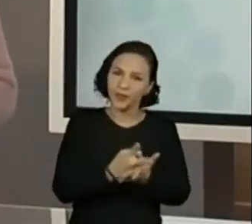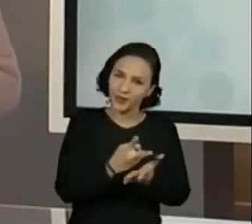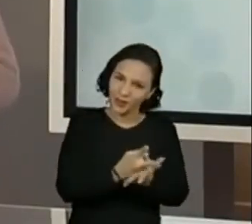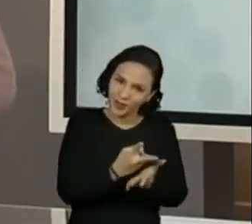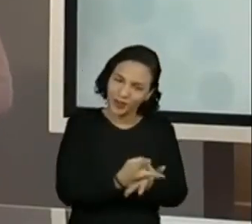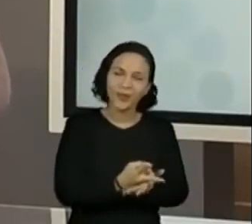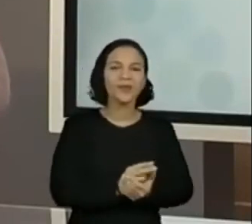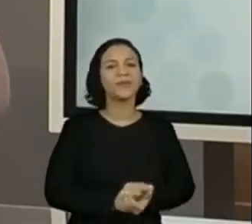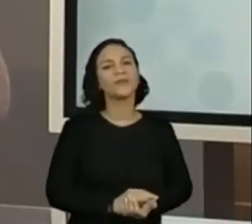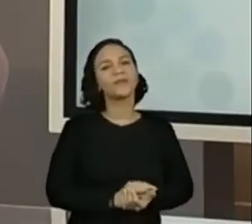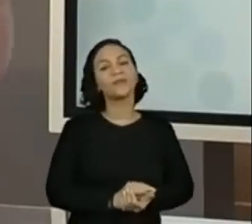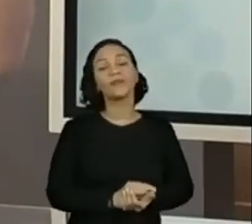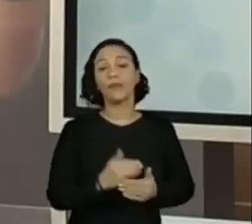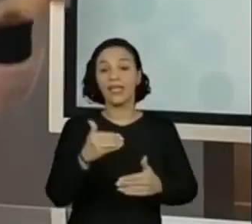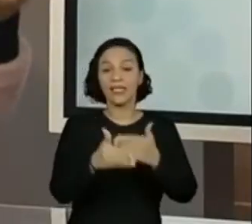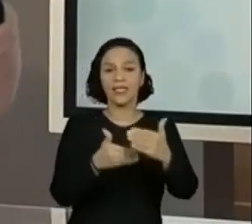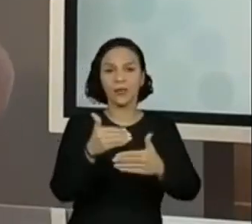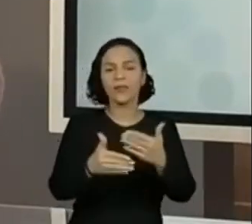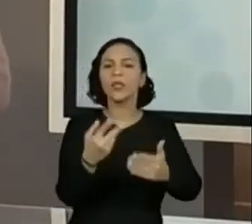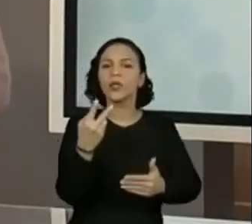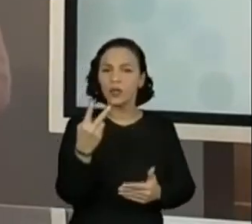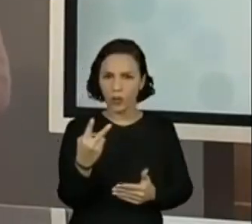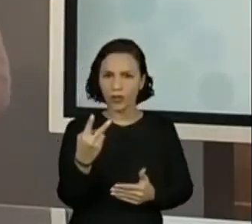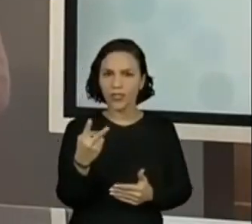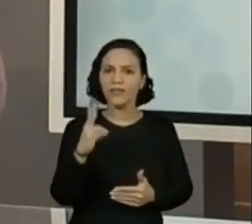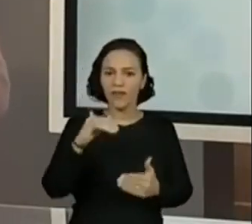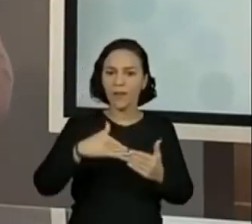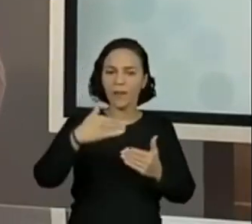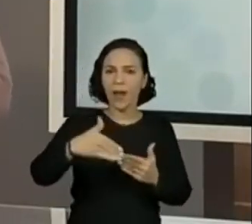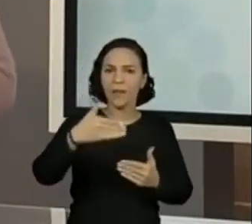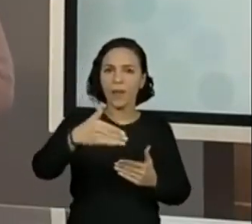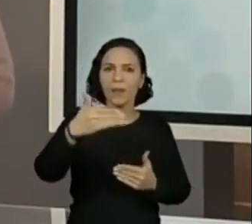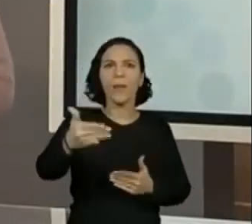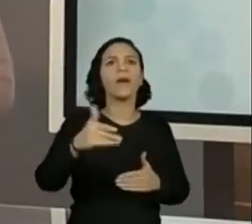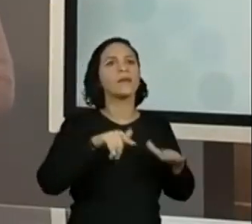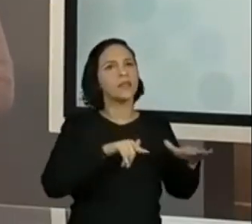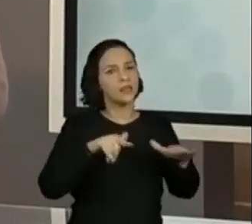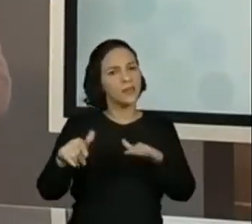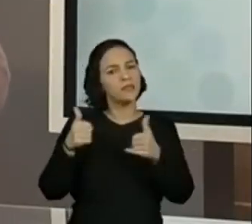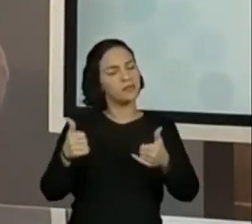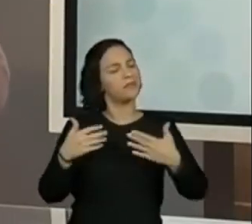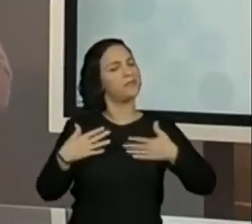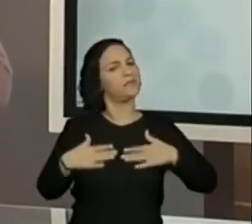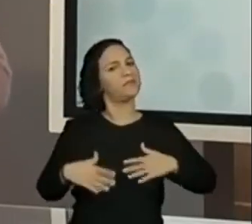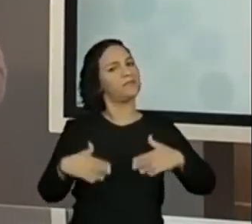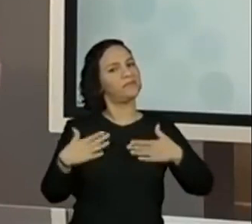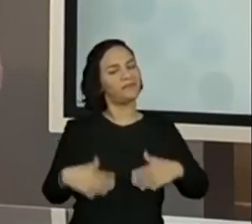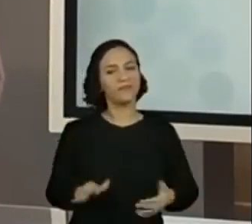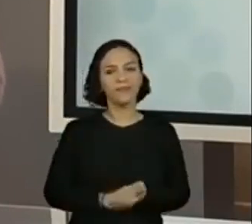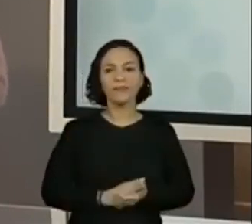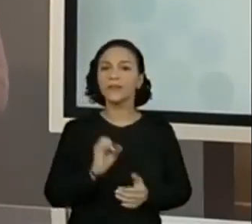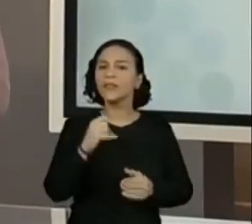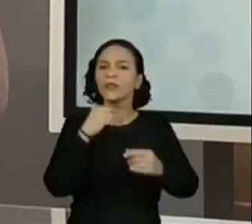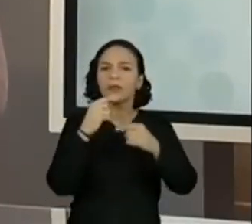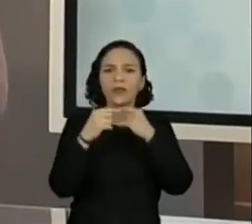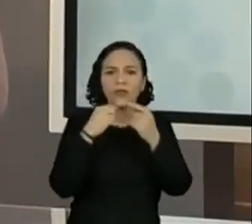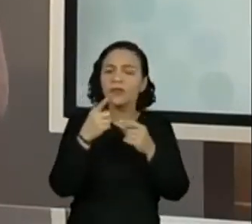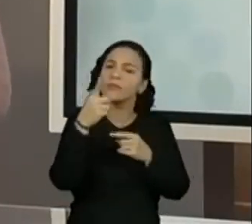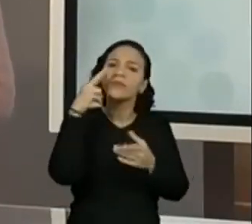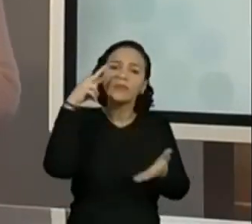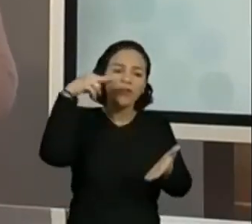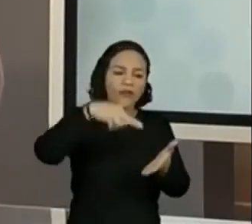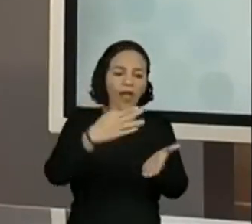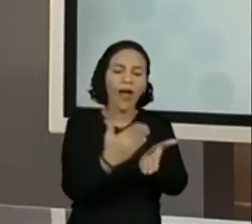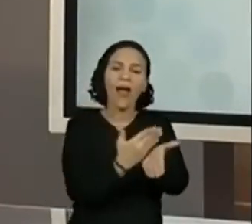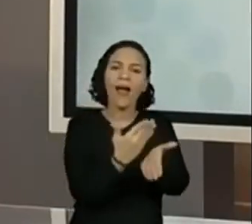ajudem. A sequência 2 virá nas próximas semanas. Podem ficar tranquilos. Qualquer dúvida, só olhar o caderno do